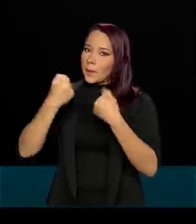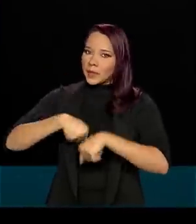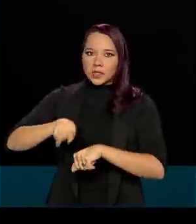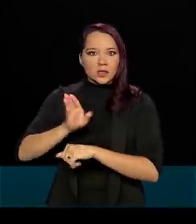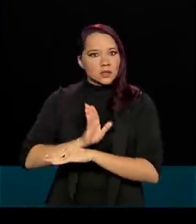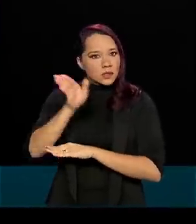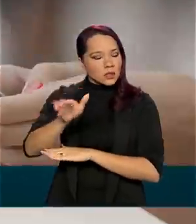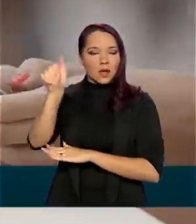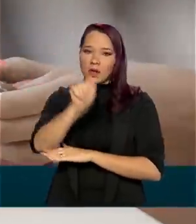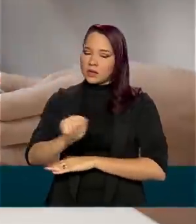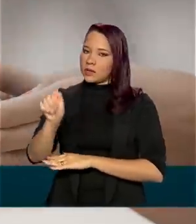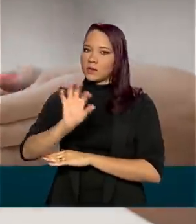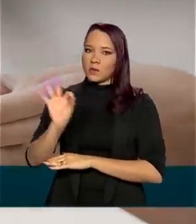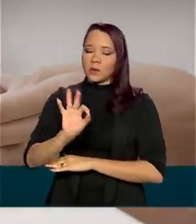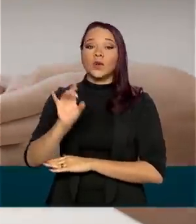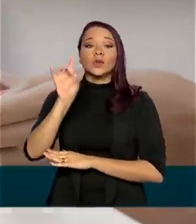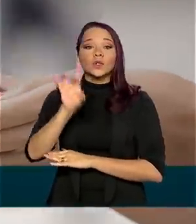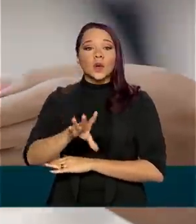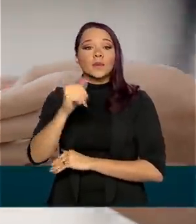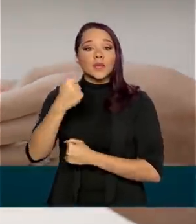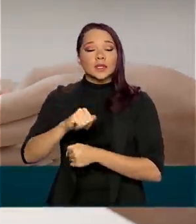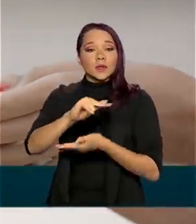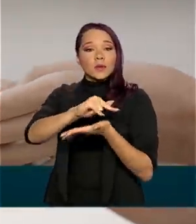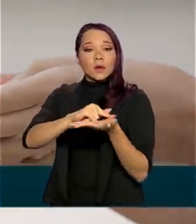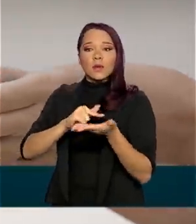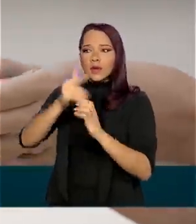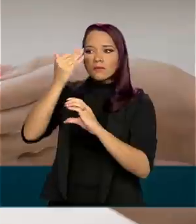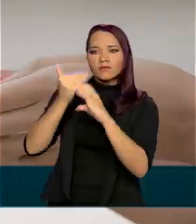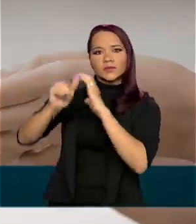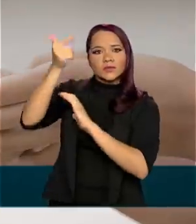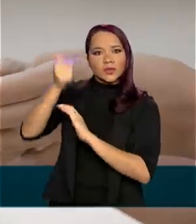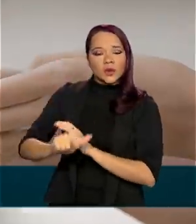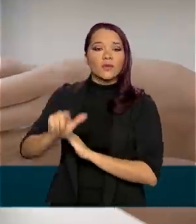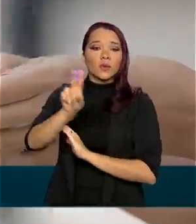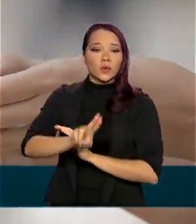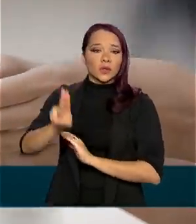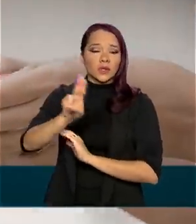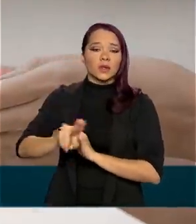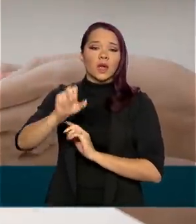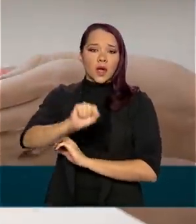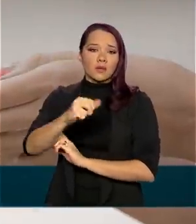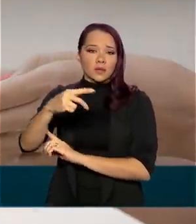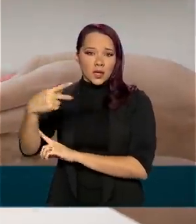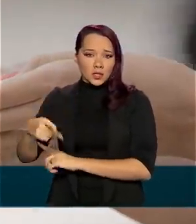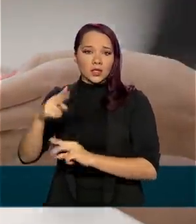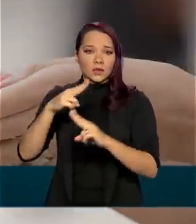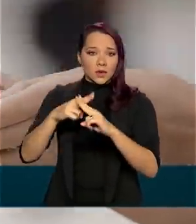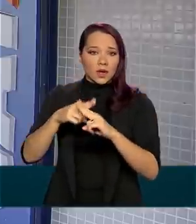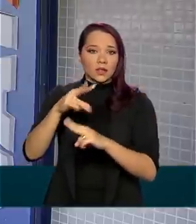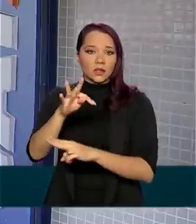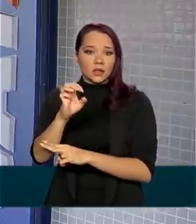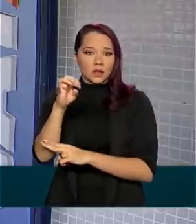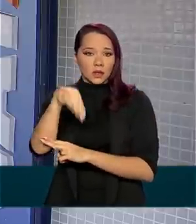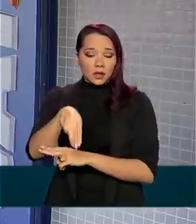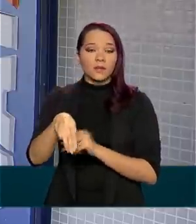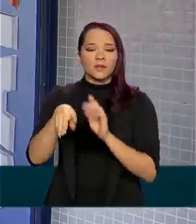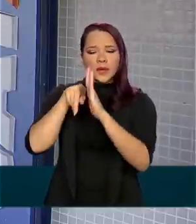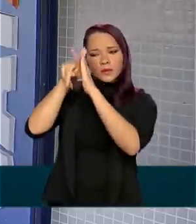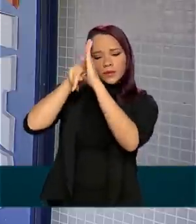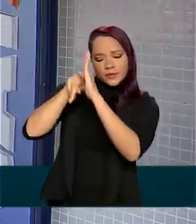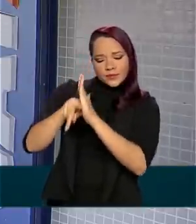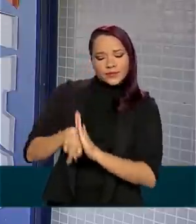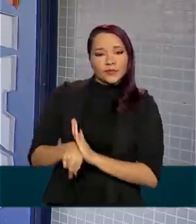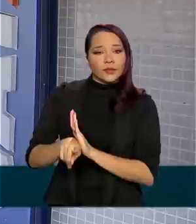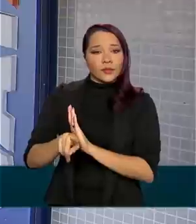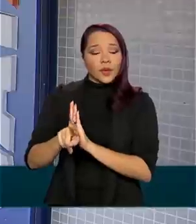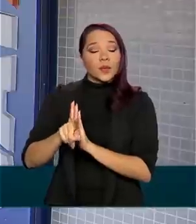ir até as agências. Basta reenviar os documentos necessários por meio do próprio aplicativo do Caixa Tem, que a análise deve